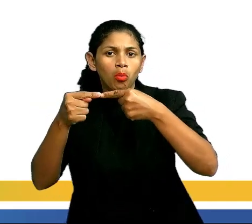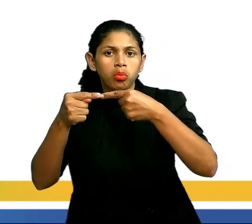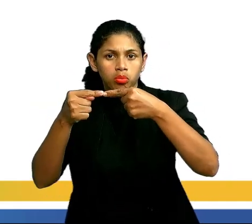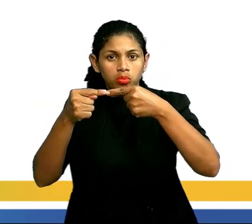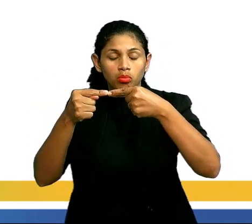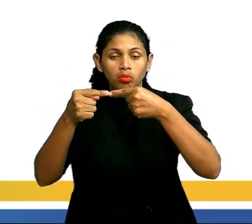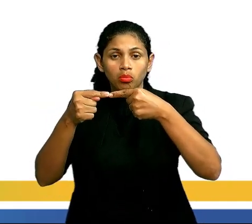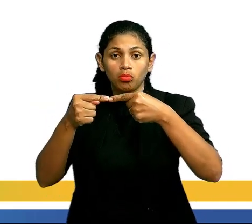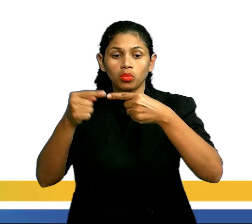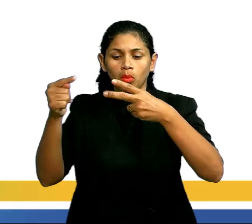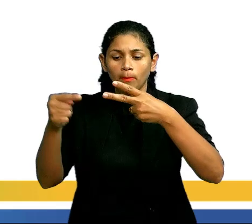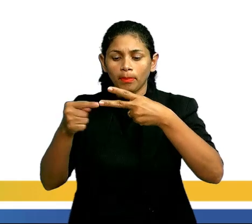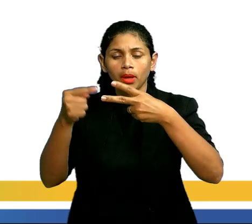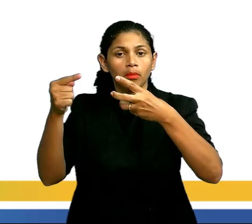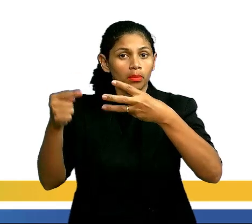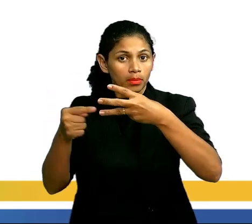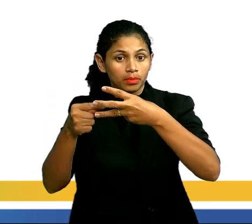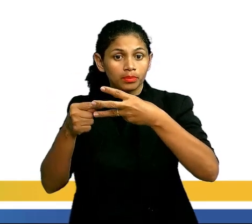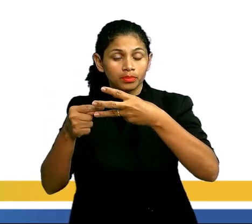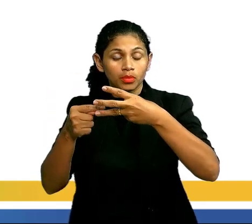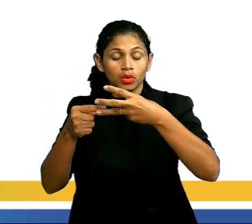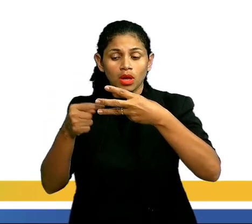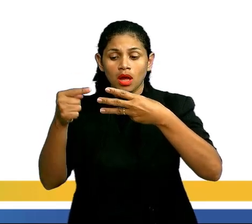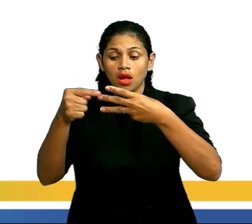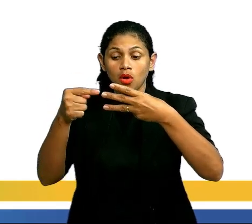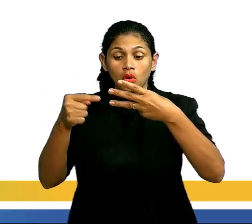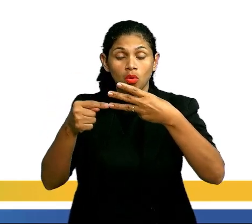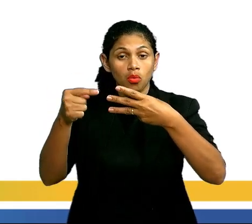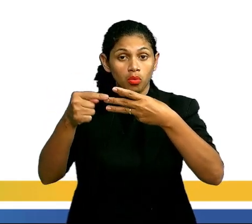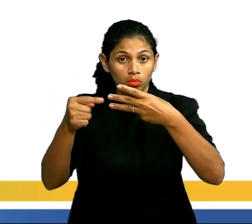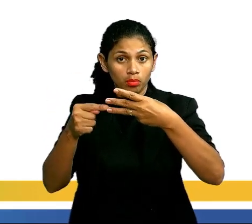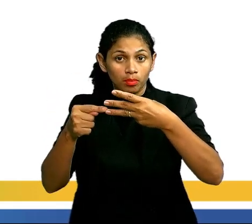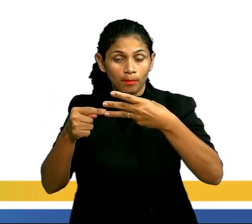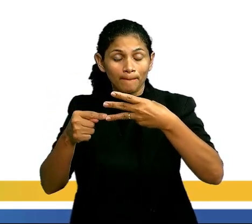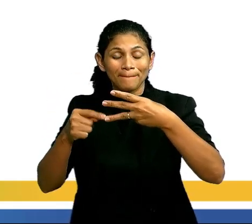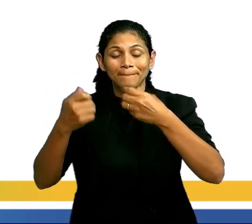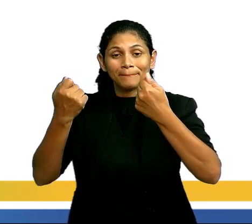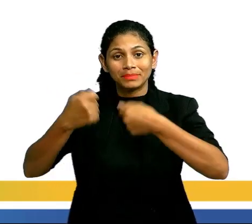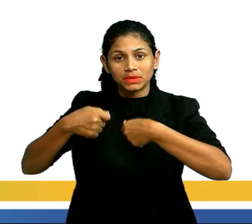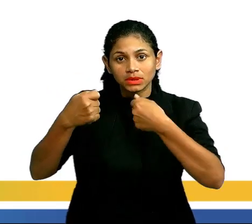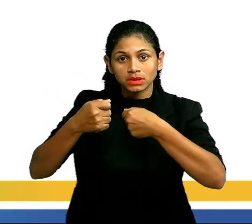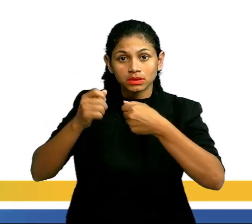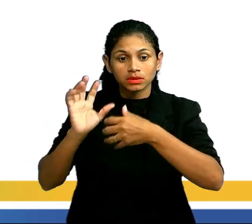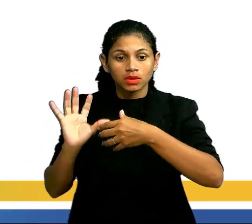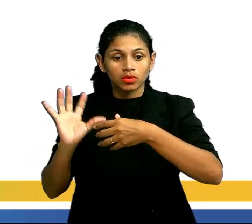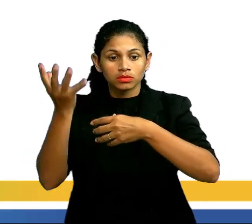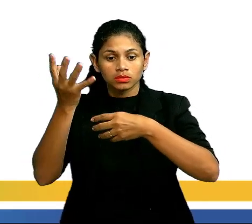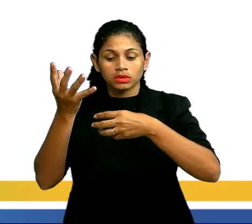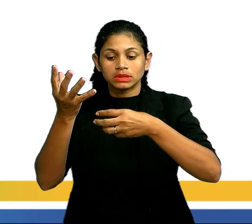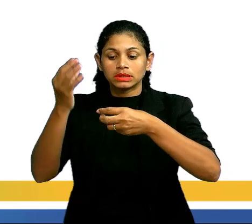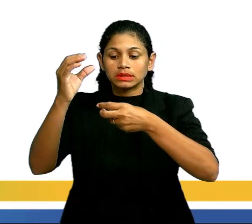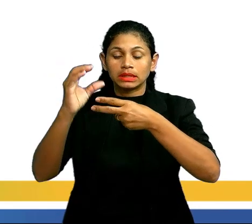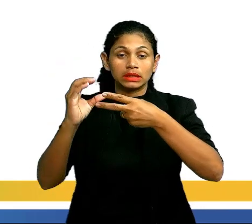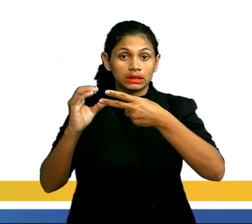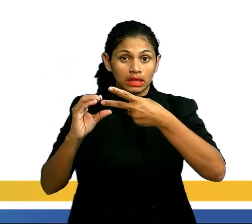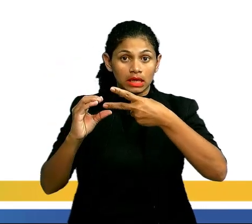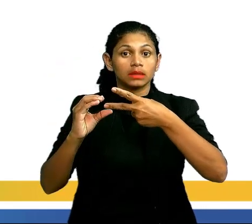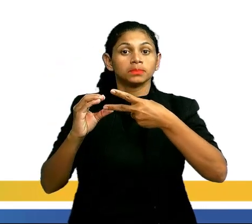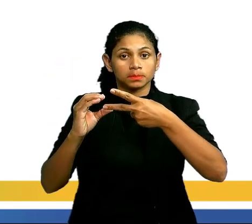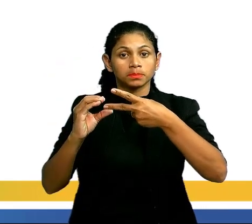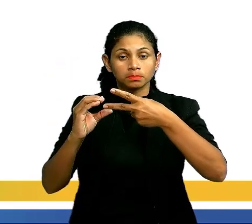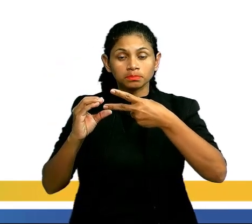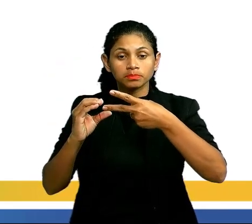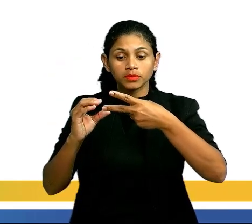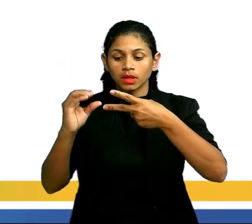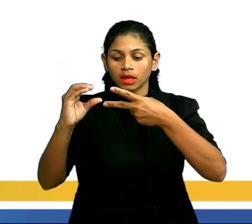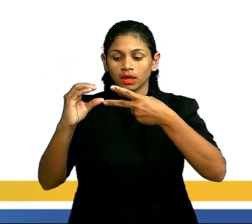obrigatoriamente, essas ligações duplas ou triplas, elas devem acontecer entre átomos de carbono, como nós estamos vendo os